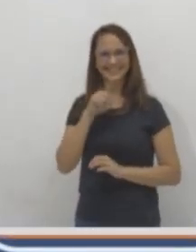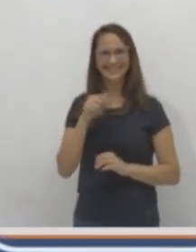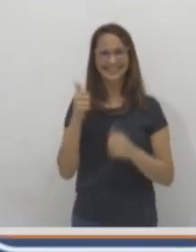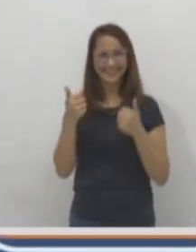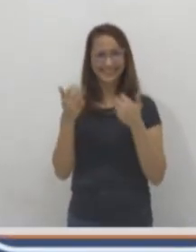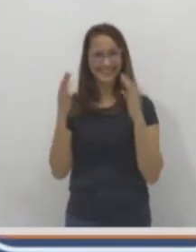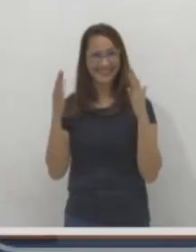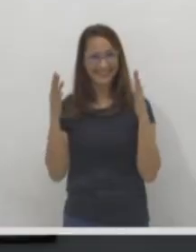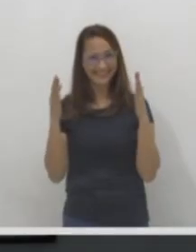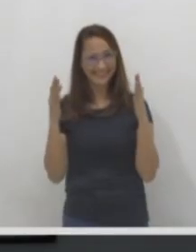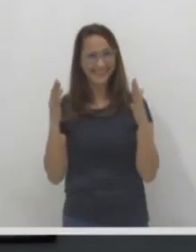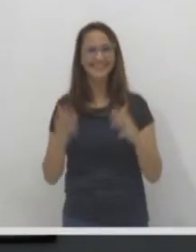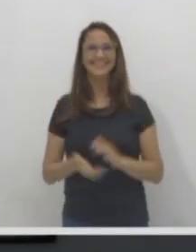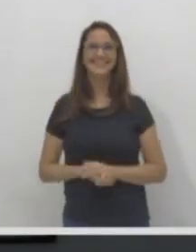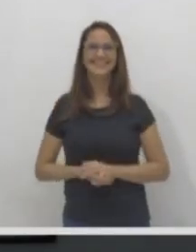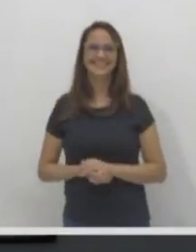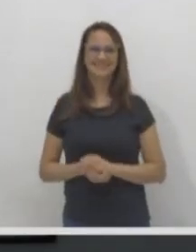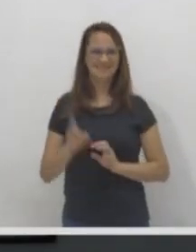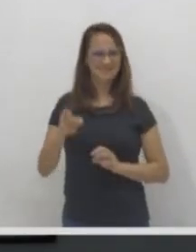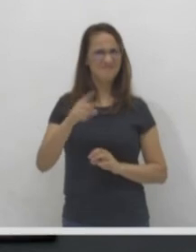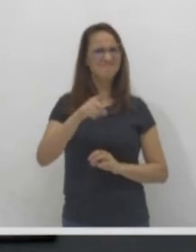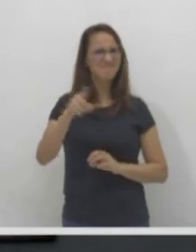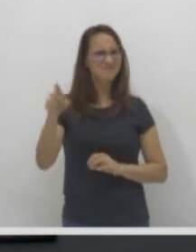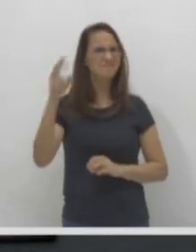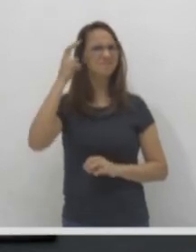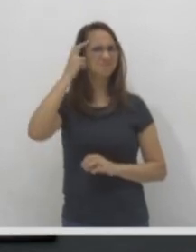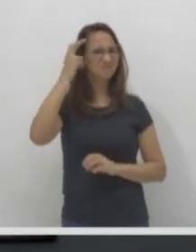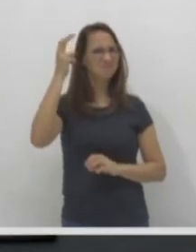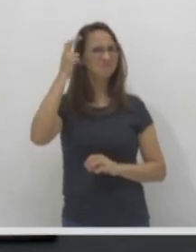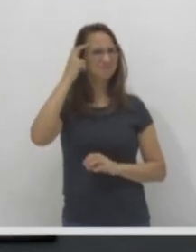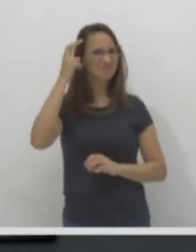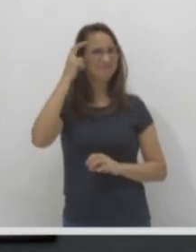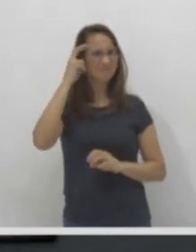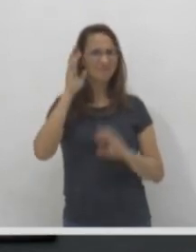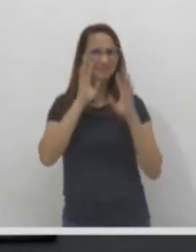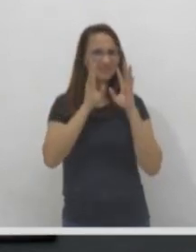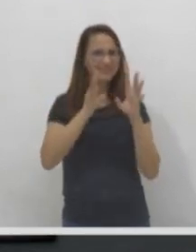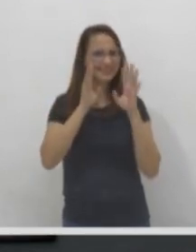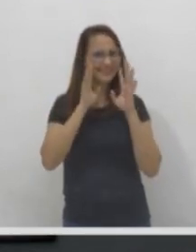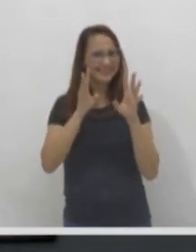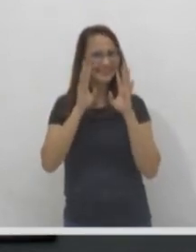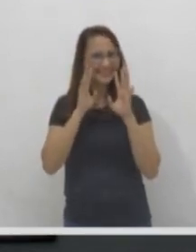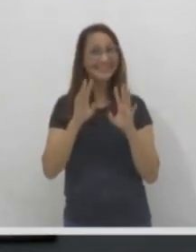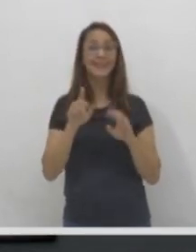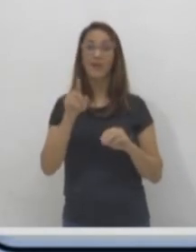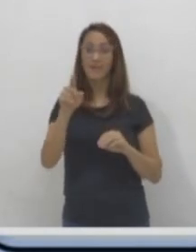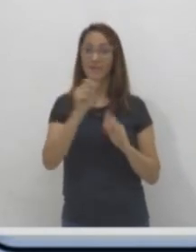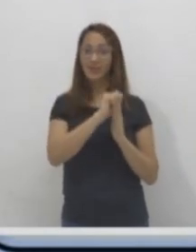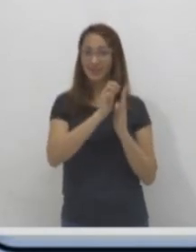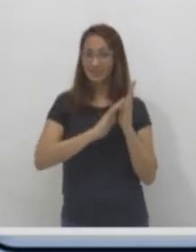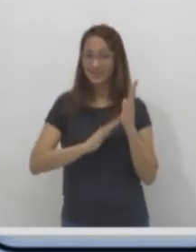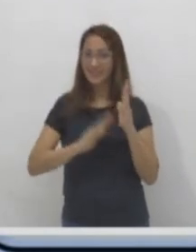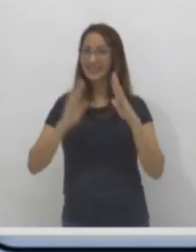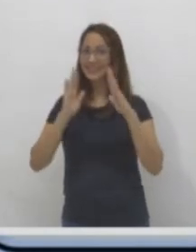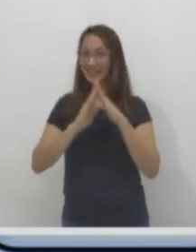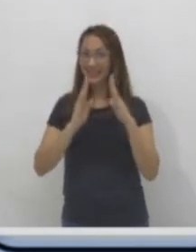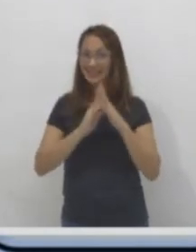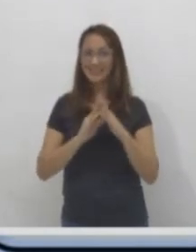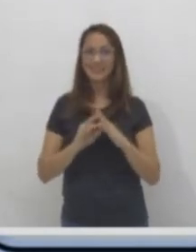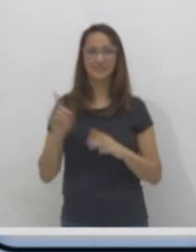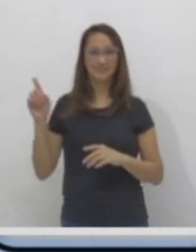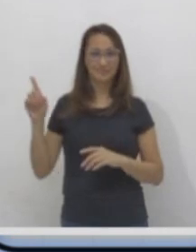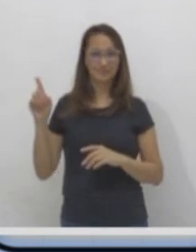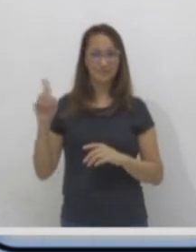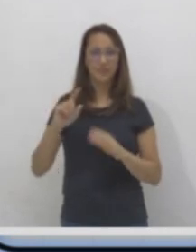que vocês conseguiram. Vocês são inteligentes. Estão sempre ligados na nossa aula. Então, fica aí mais um dever de casa. Escreva o nome de um